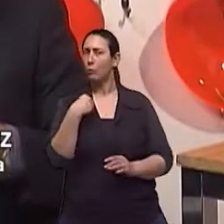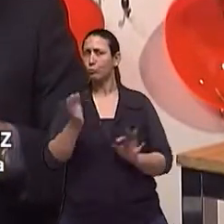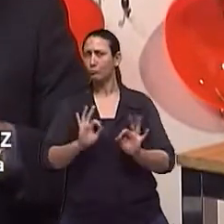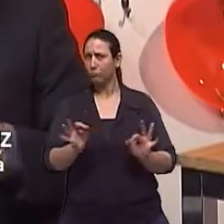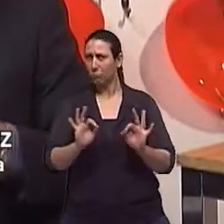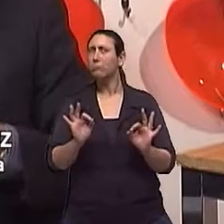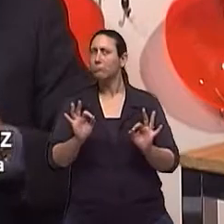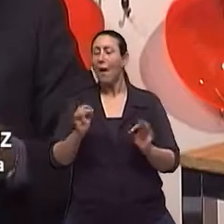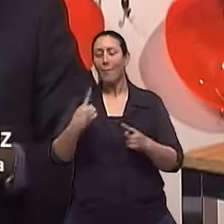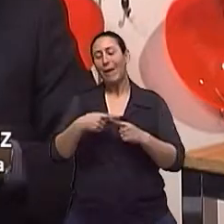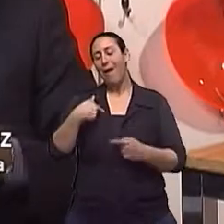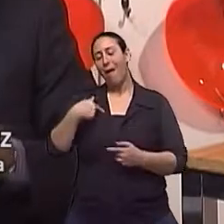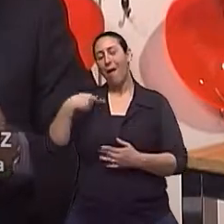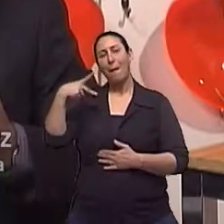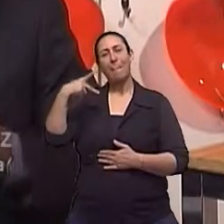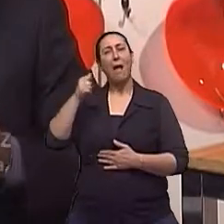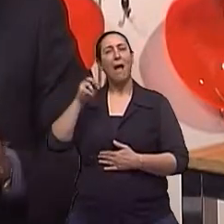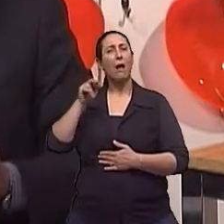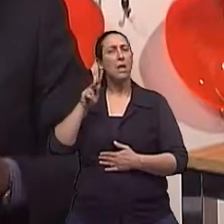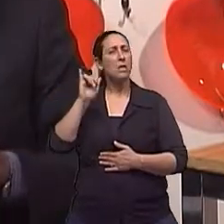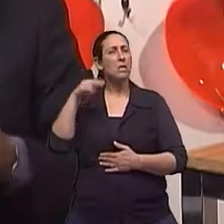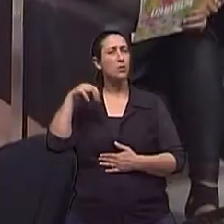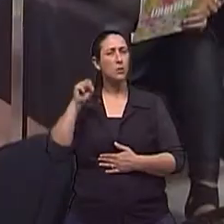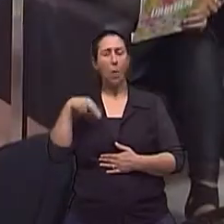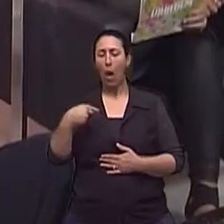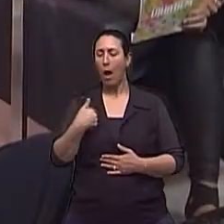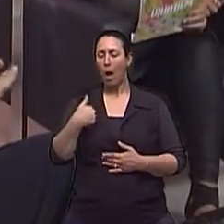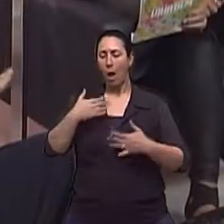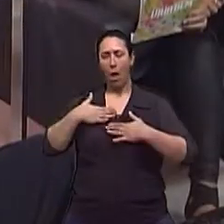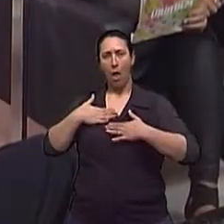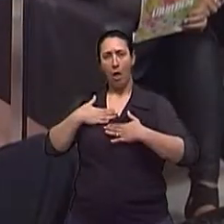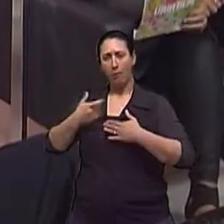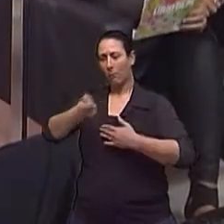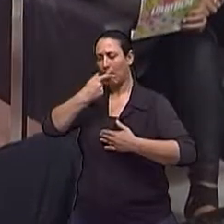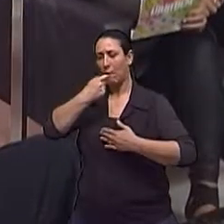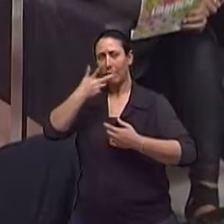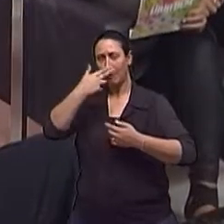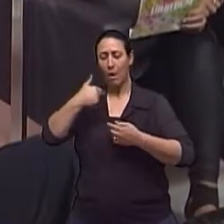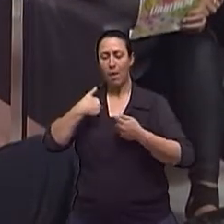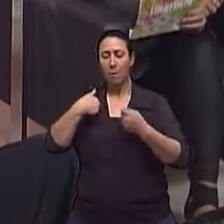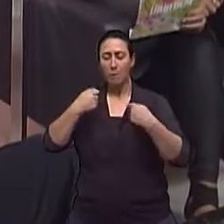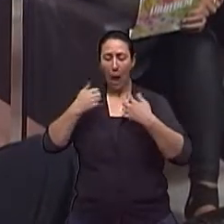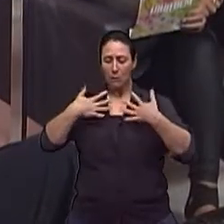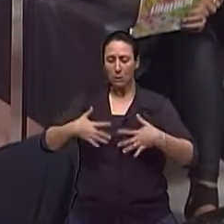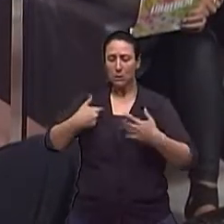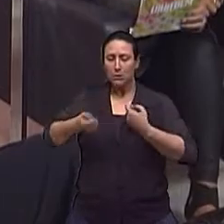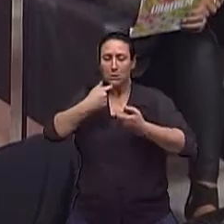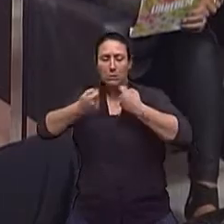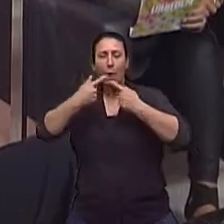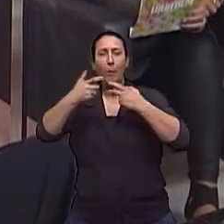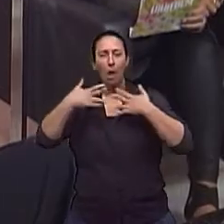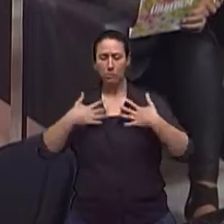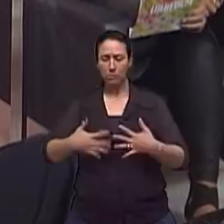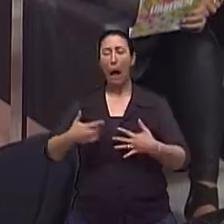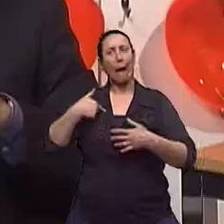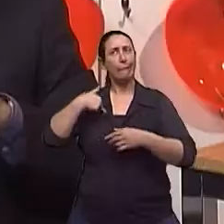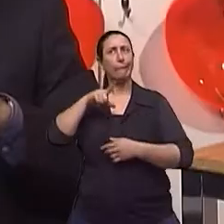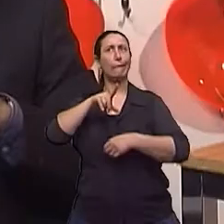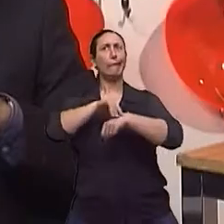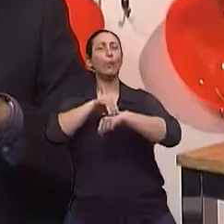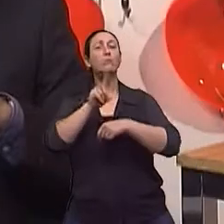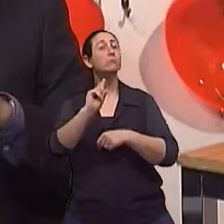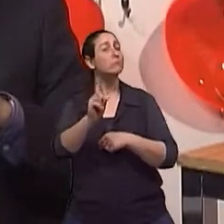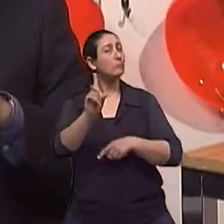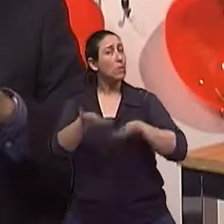fosse um parkinson, mas na verdade não é parkinson. É um parkinsonismo medicamentoso, travam as pernas ou aumentam as o reflexo daquele volume de medicação. Isso, eu gostaria de citar também